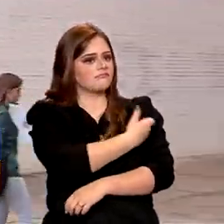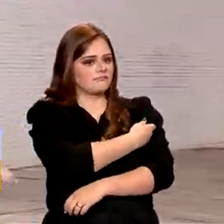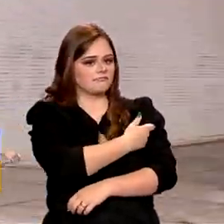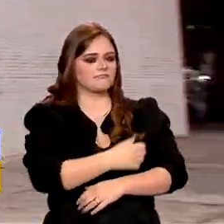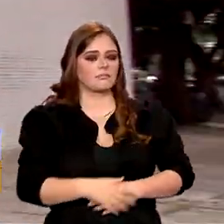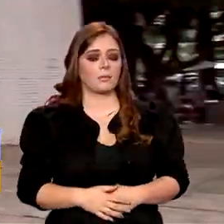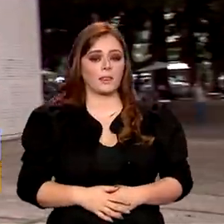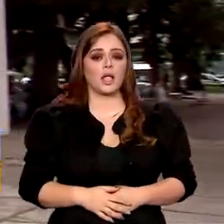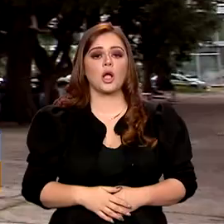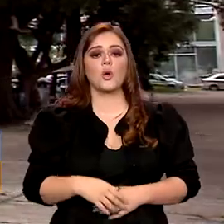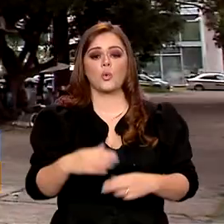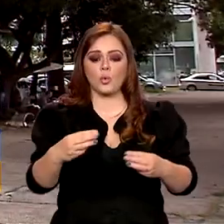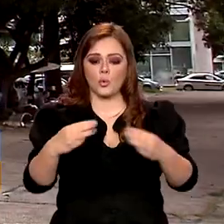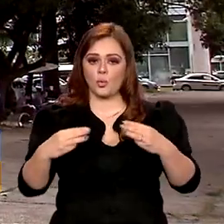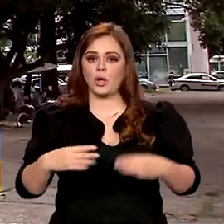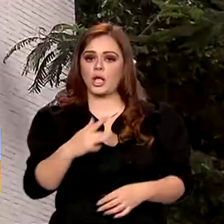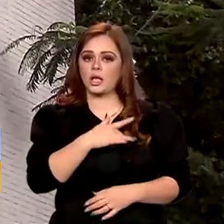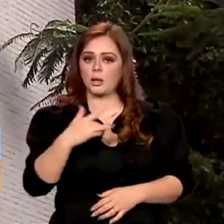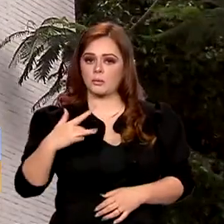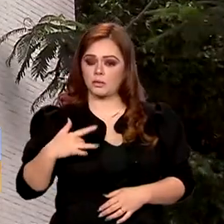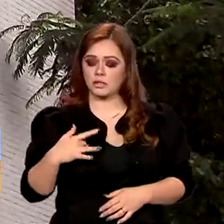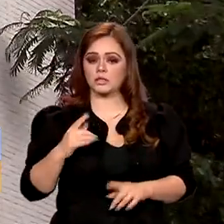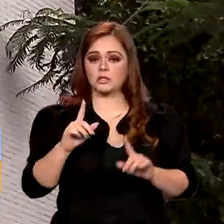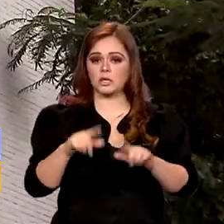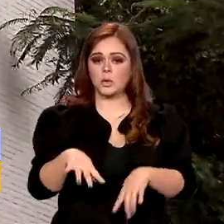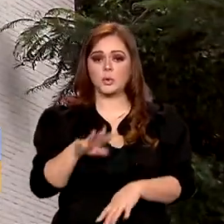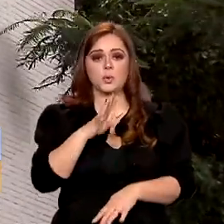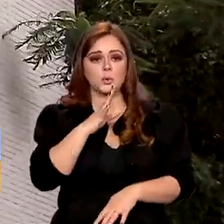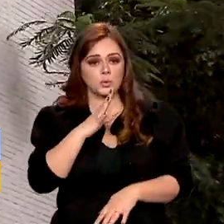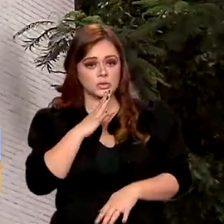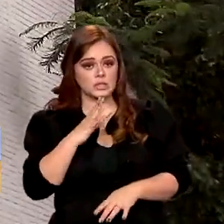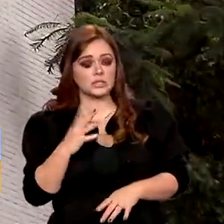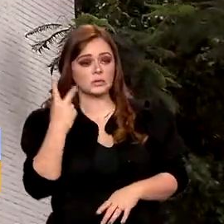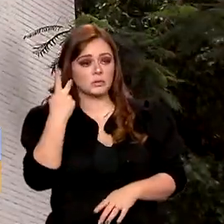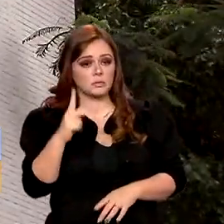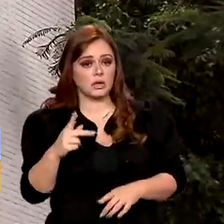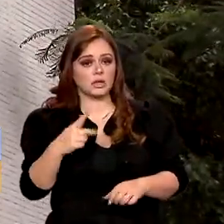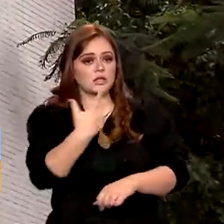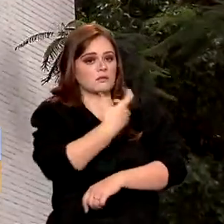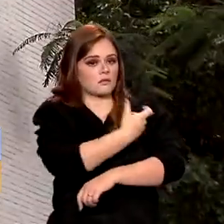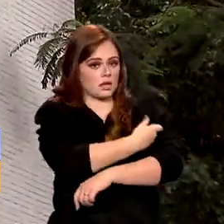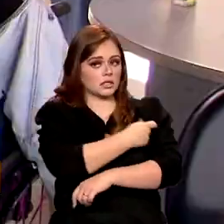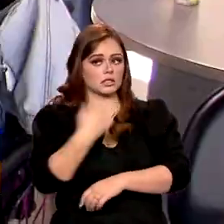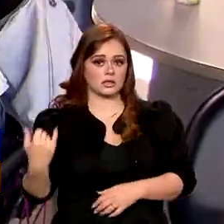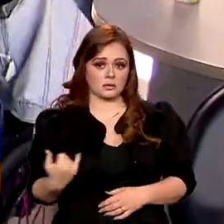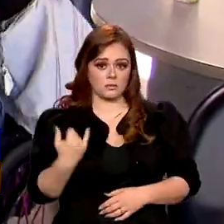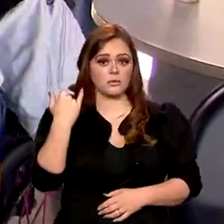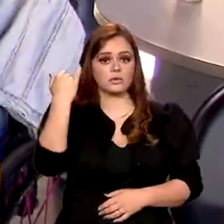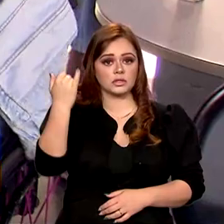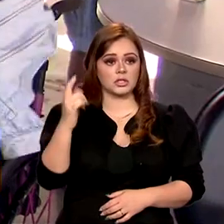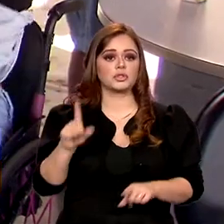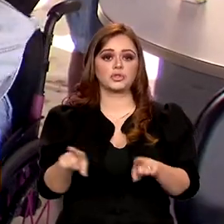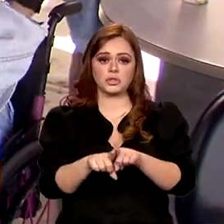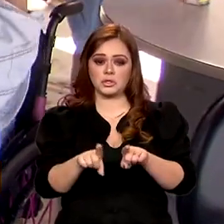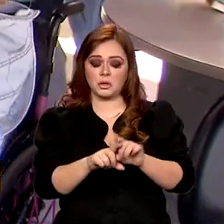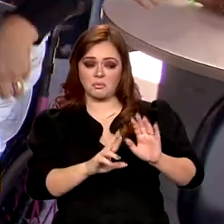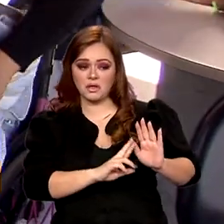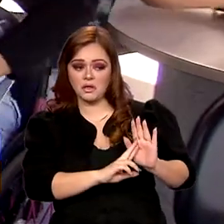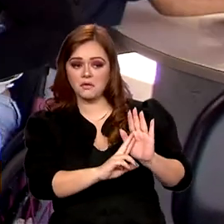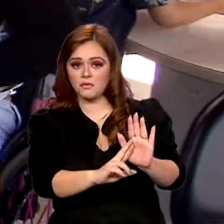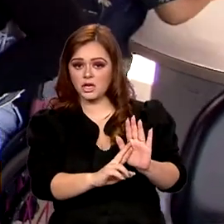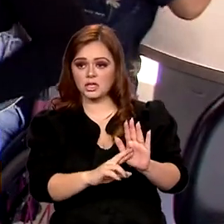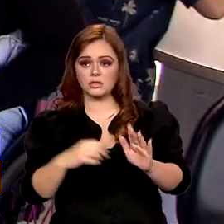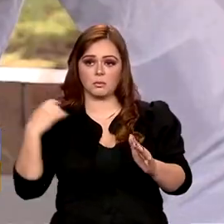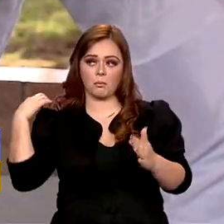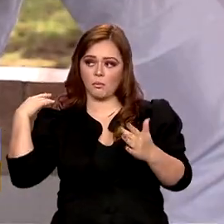acordo com o Ministério da Saúde, Brasil, que é reconhecido por suas altas coberturas vacinais e por ser referência em vacinação ao